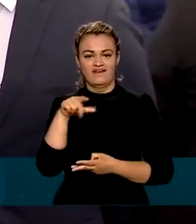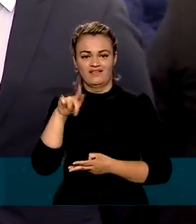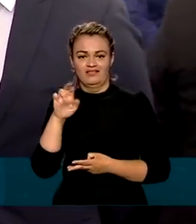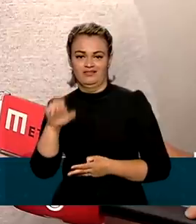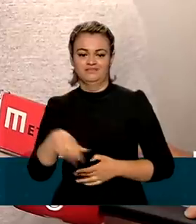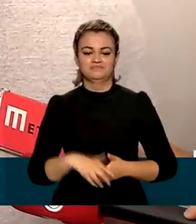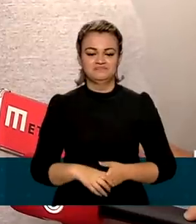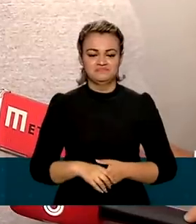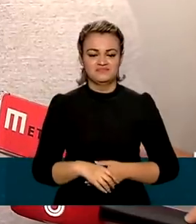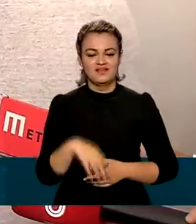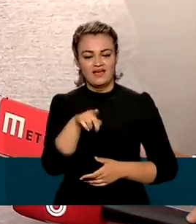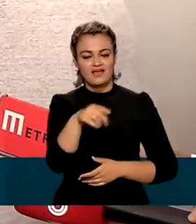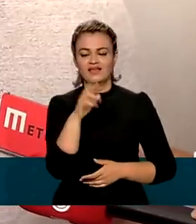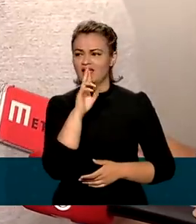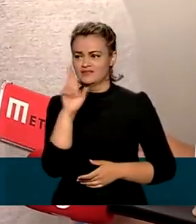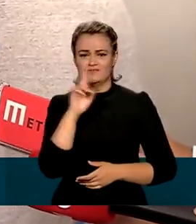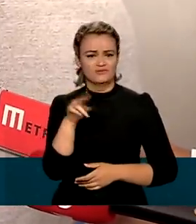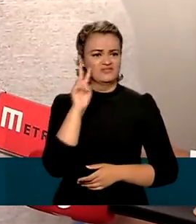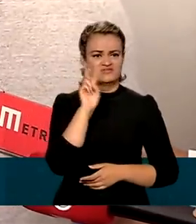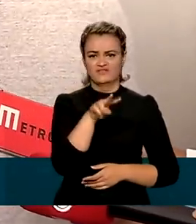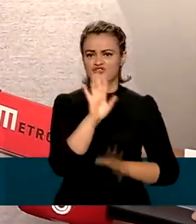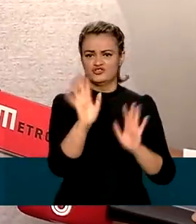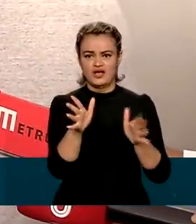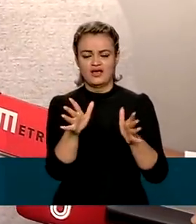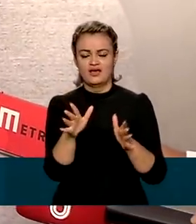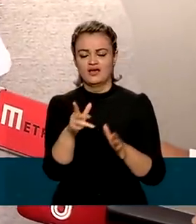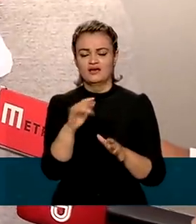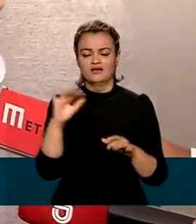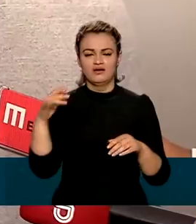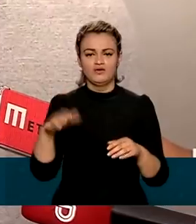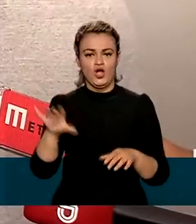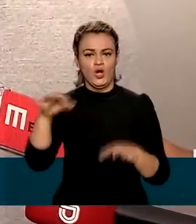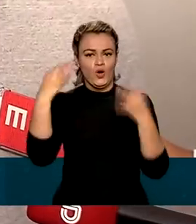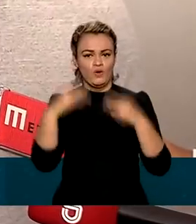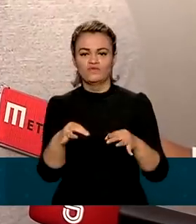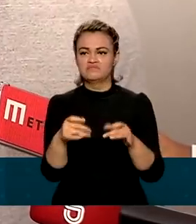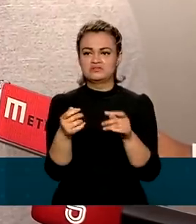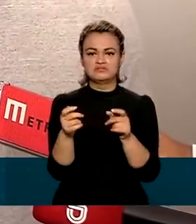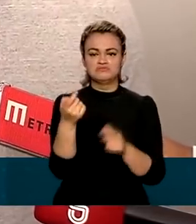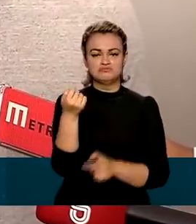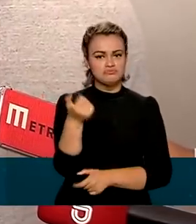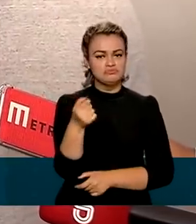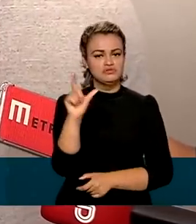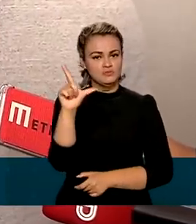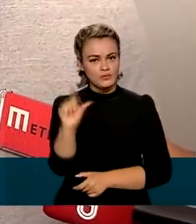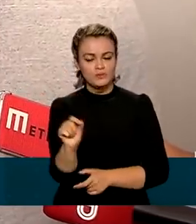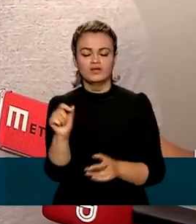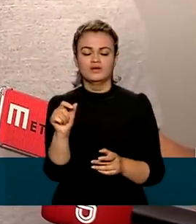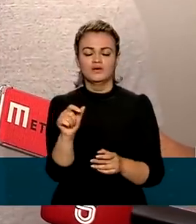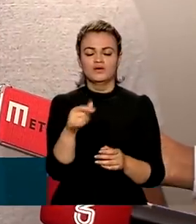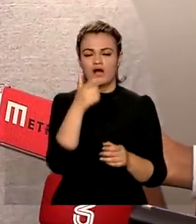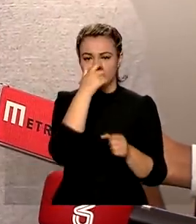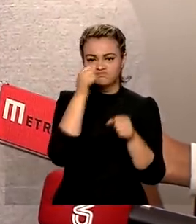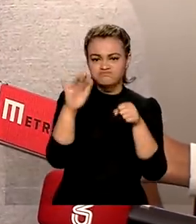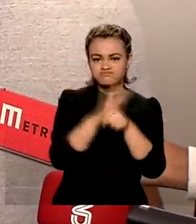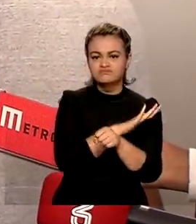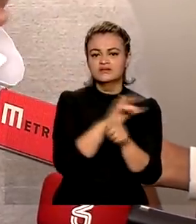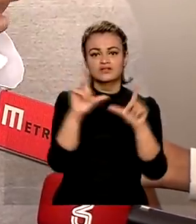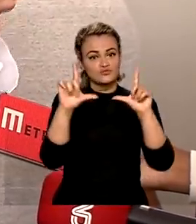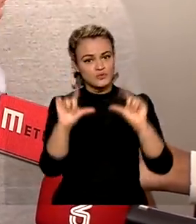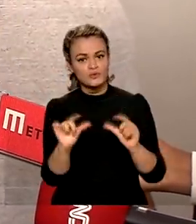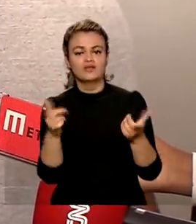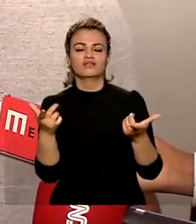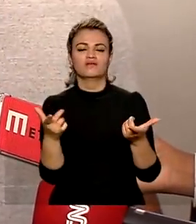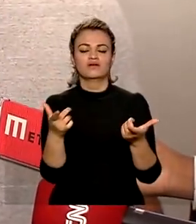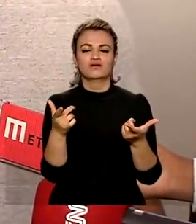Rosário. Os resultados vocês já veem, Diminuição do número de casos, menor pressão sobre o sistema hospitalar